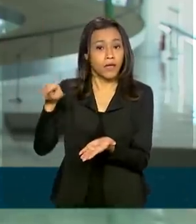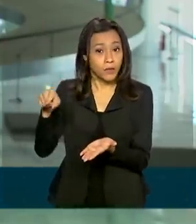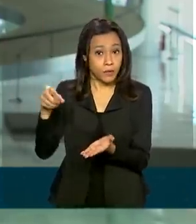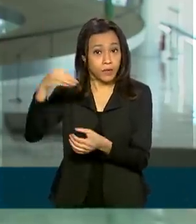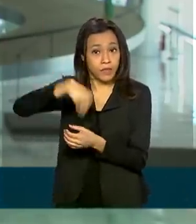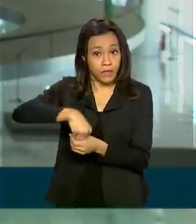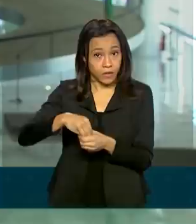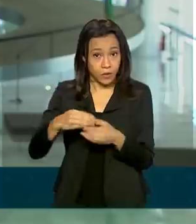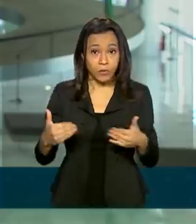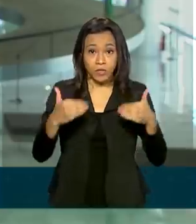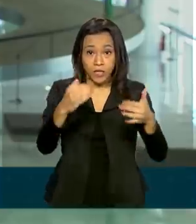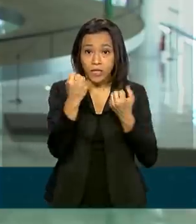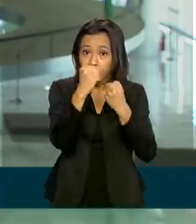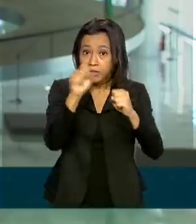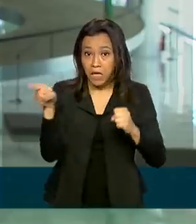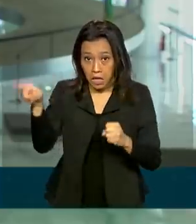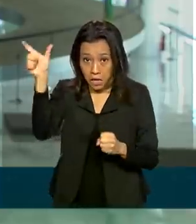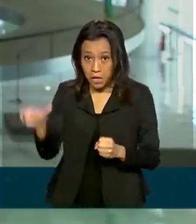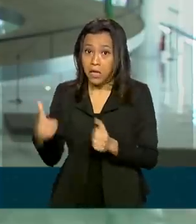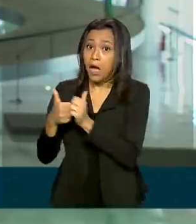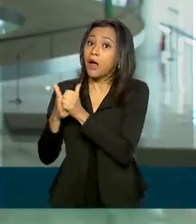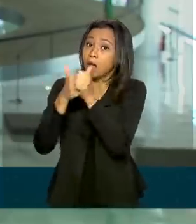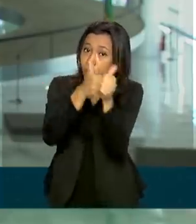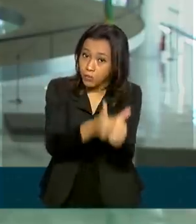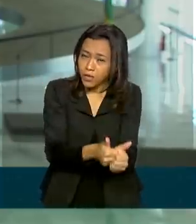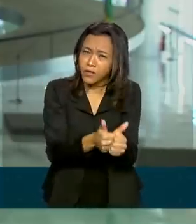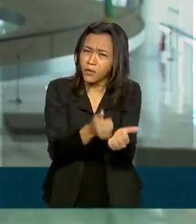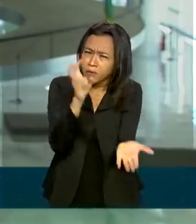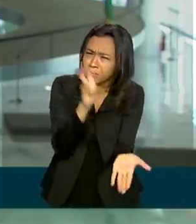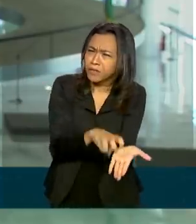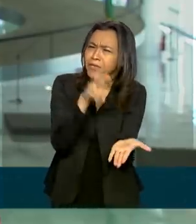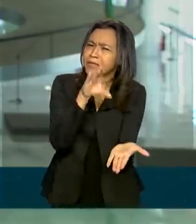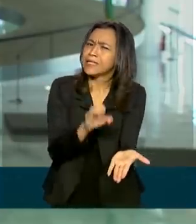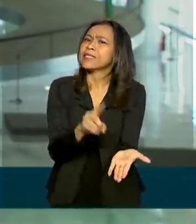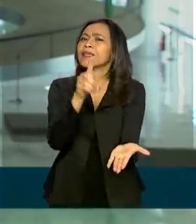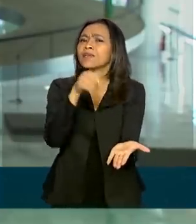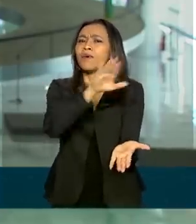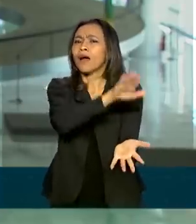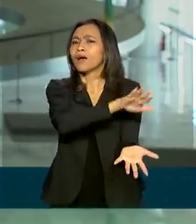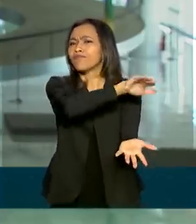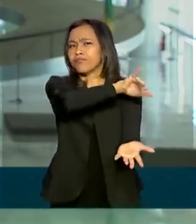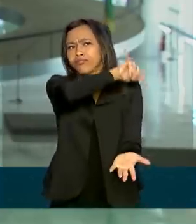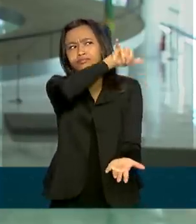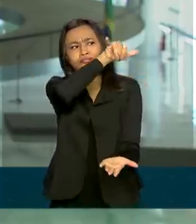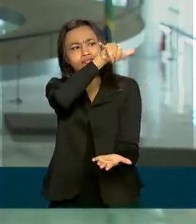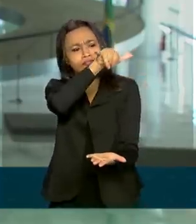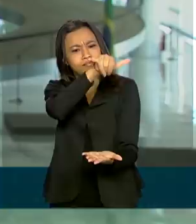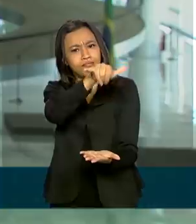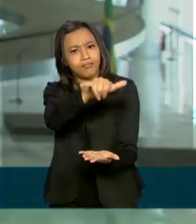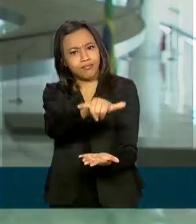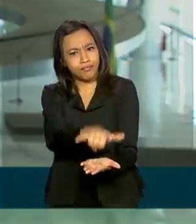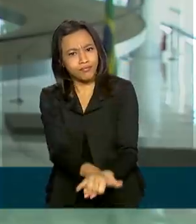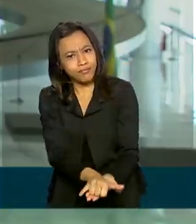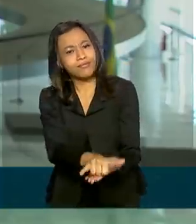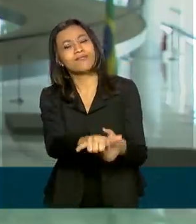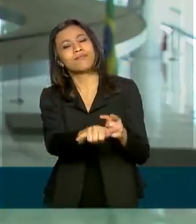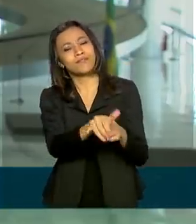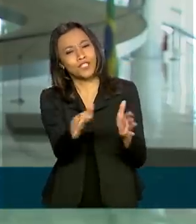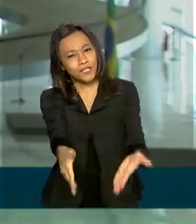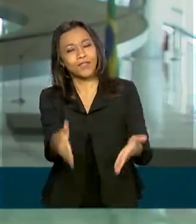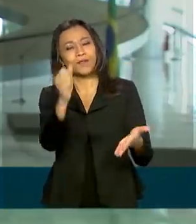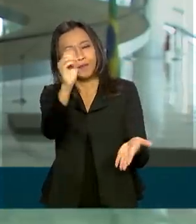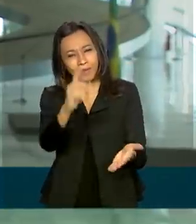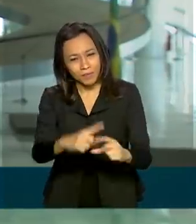Marcos Degô, acompanhou hoje cedinho lá na Base Aérea de Brasília a chegada desses materiais doados pelos Emirados Árabes.